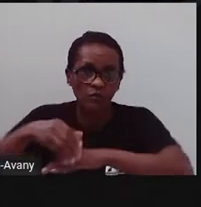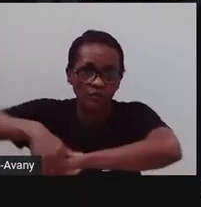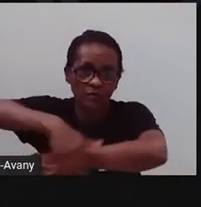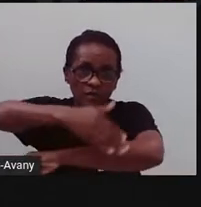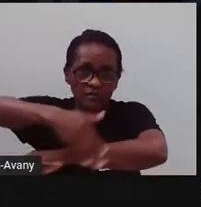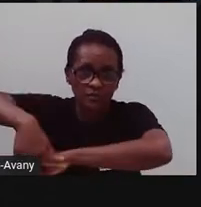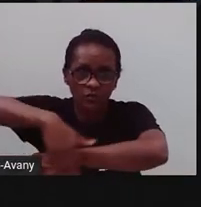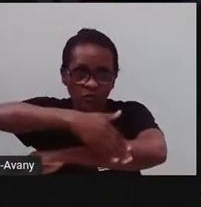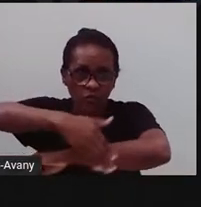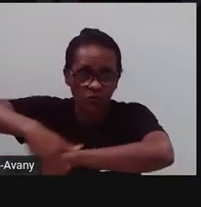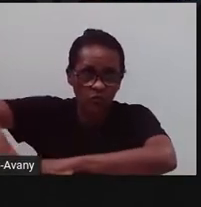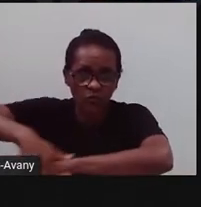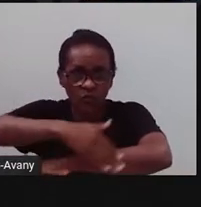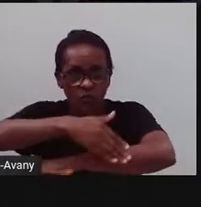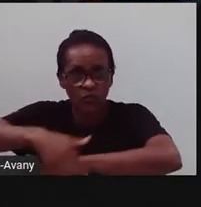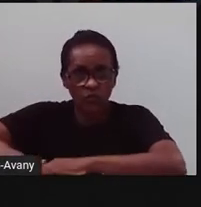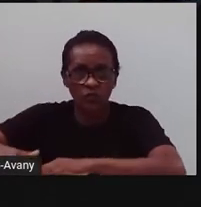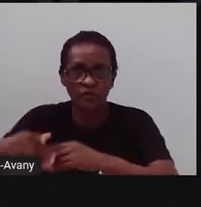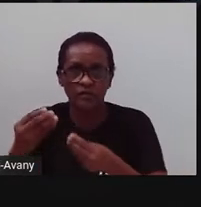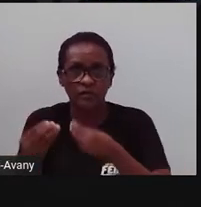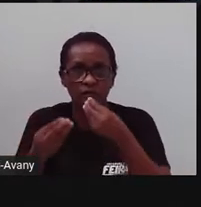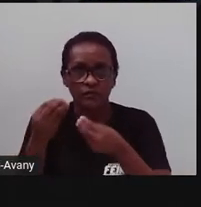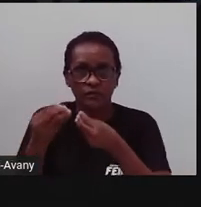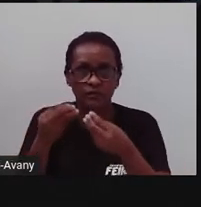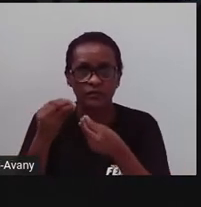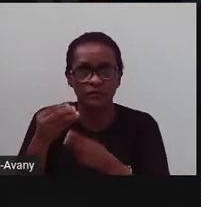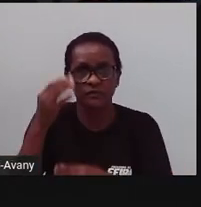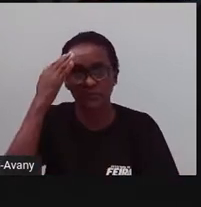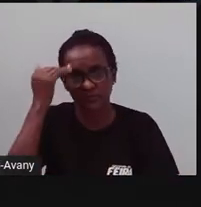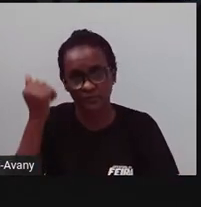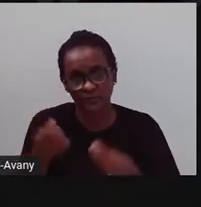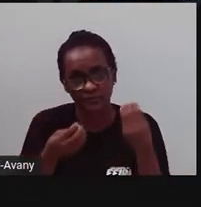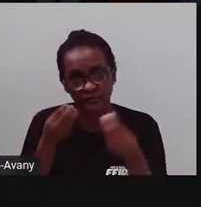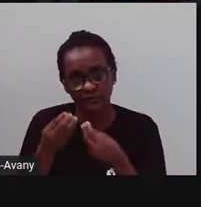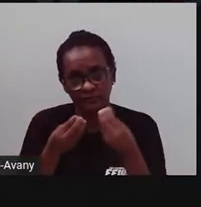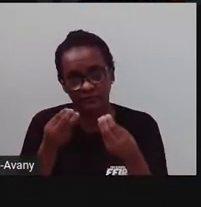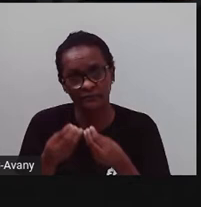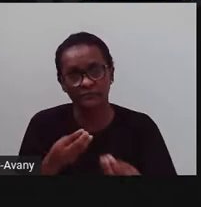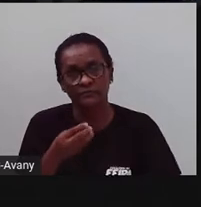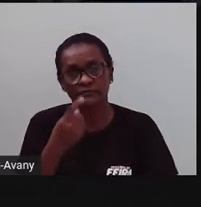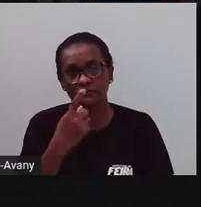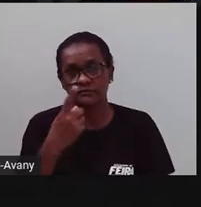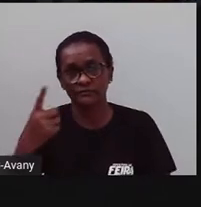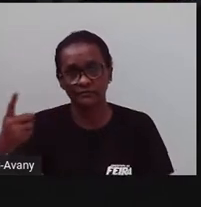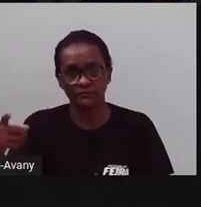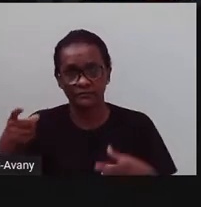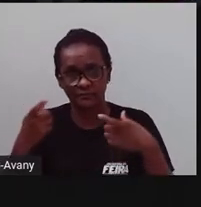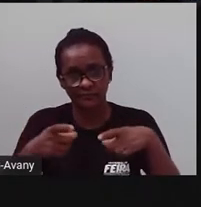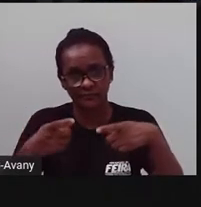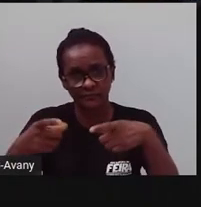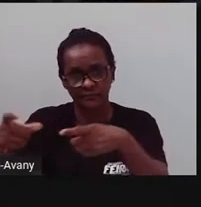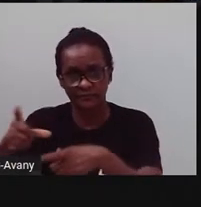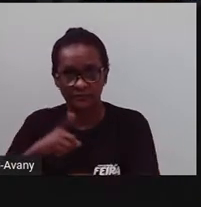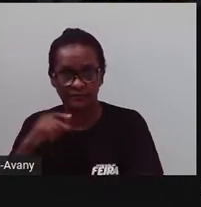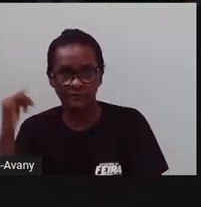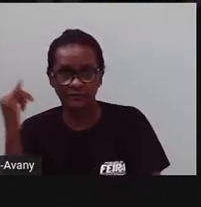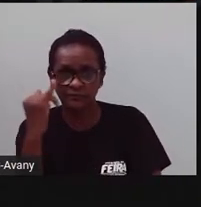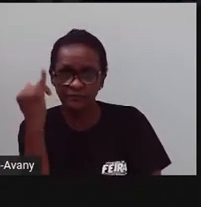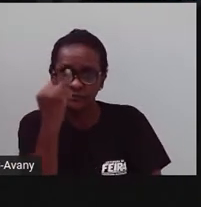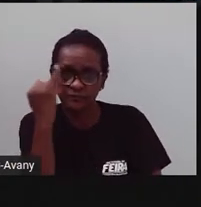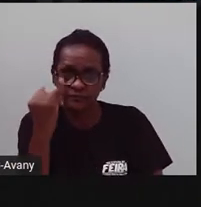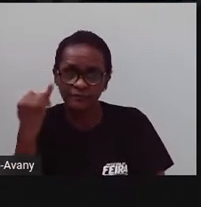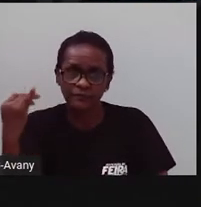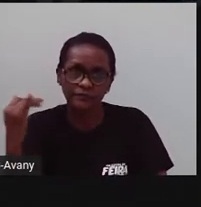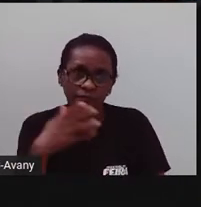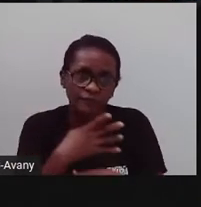do nosso bairro, né? Da nossa cidade e a foi vendo como cada bairro, né? Tem uma importância aqui para a